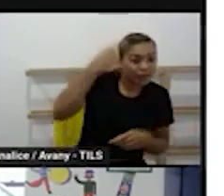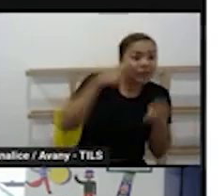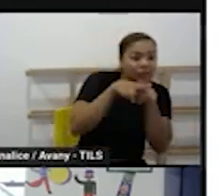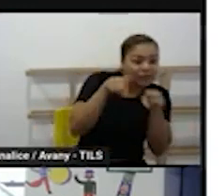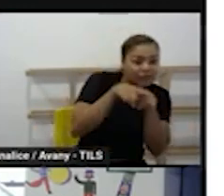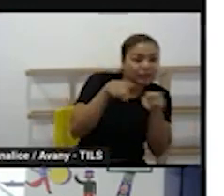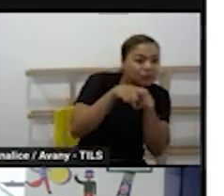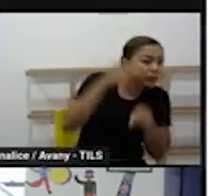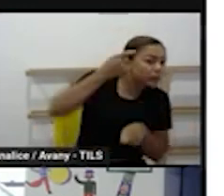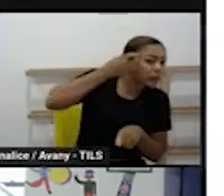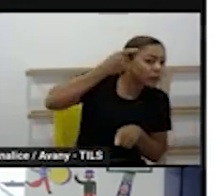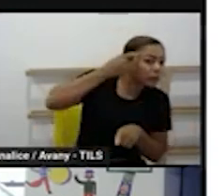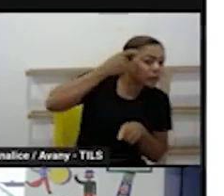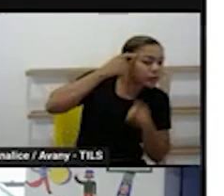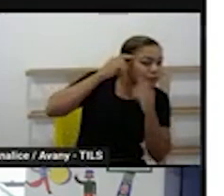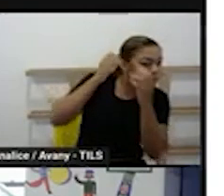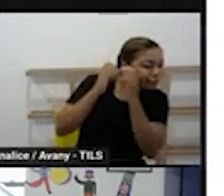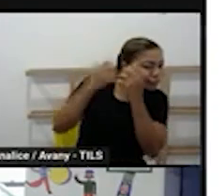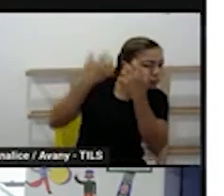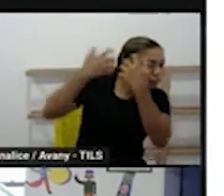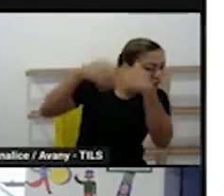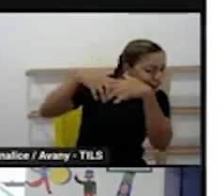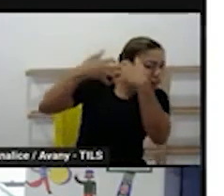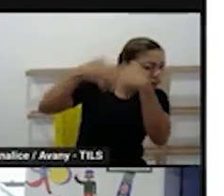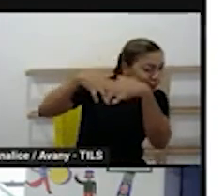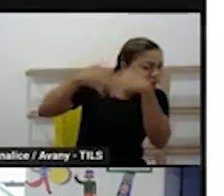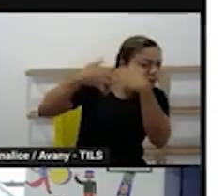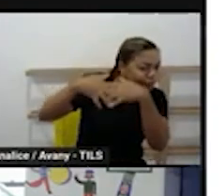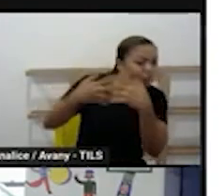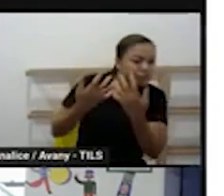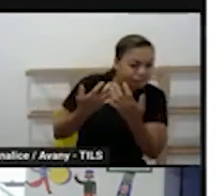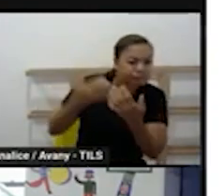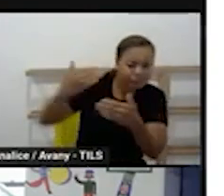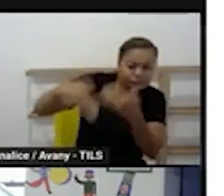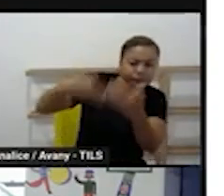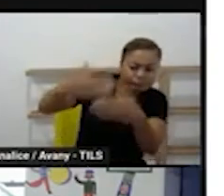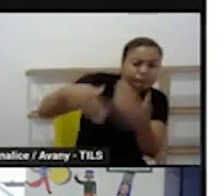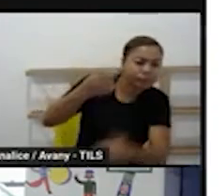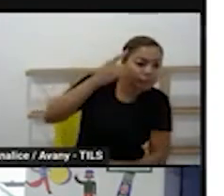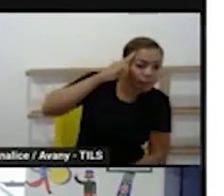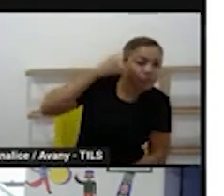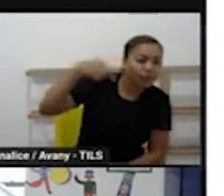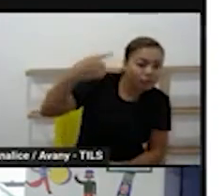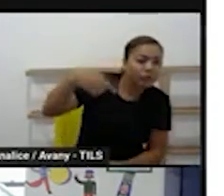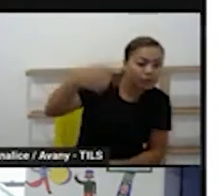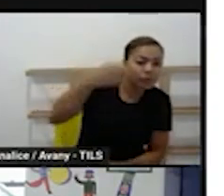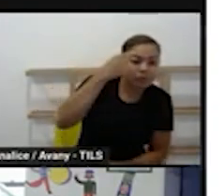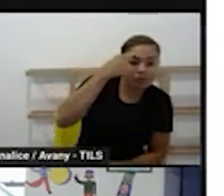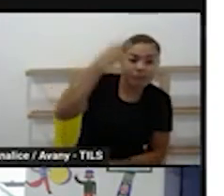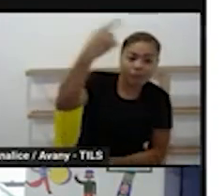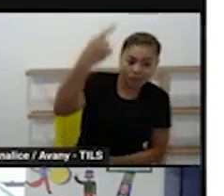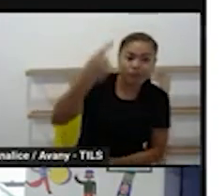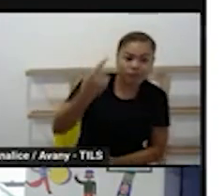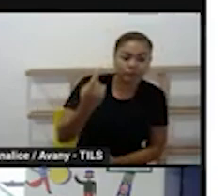organizativa quando a gente elenca ela na rotina a gente já pensa nessa modalidade porque dentro da modalidade vão ter